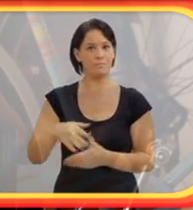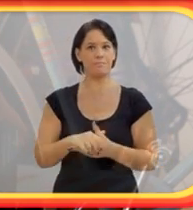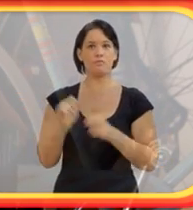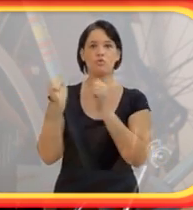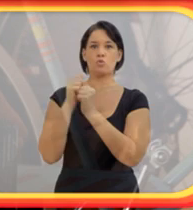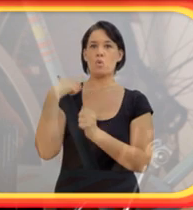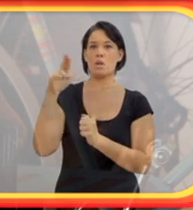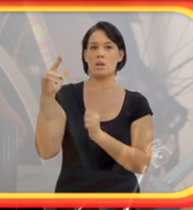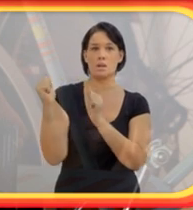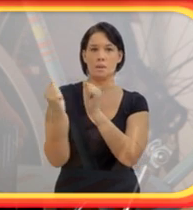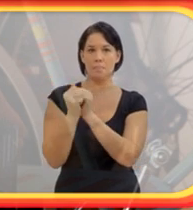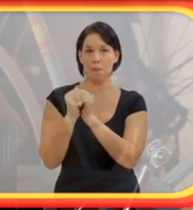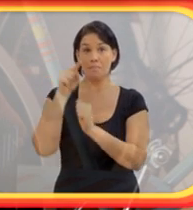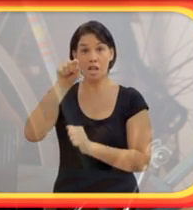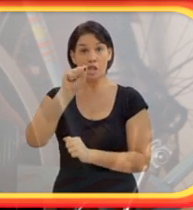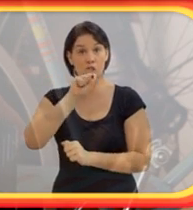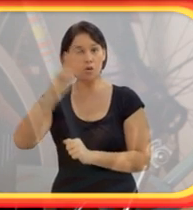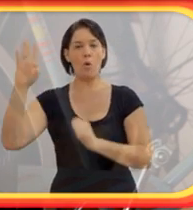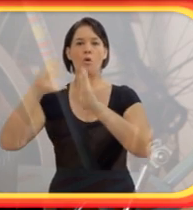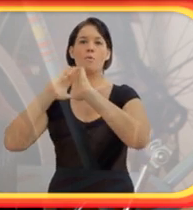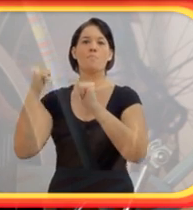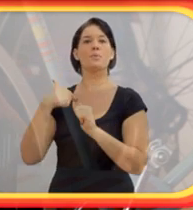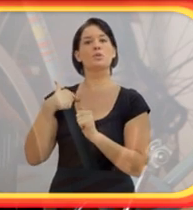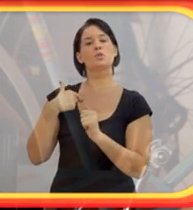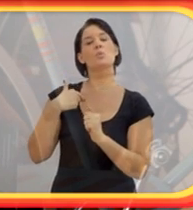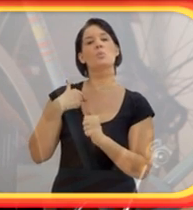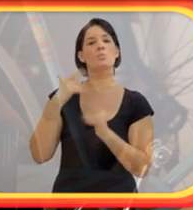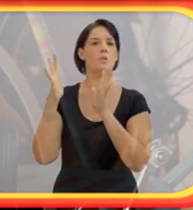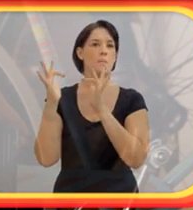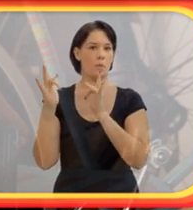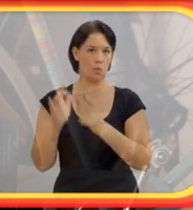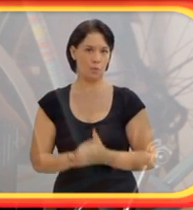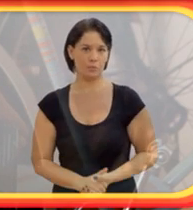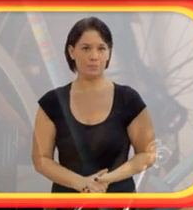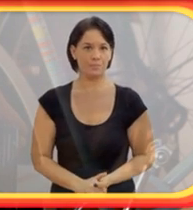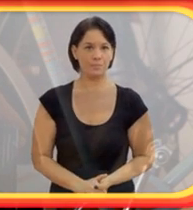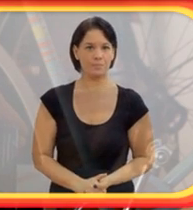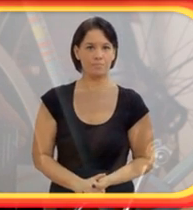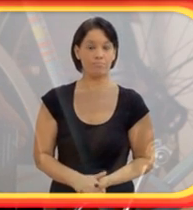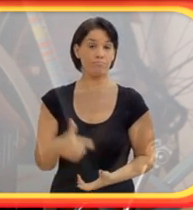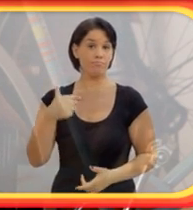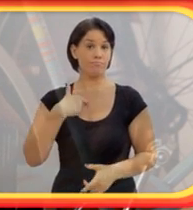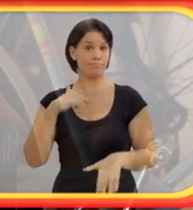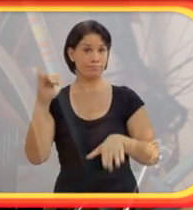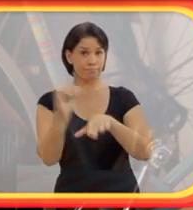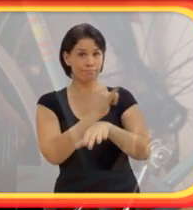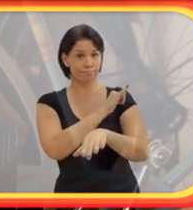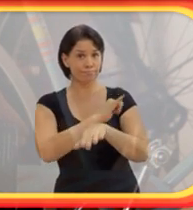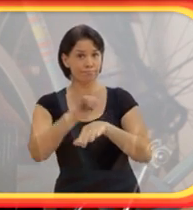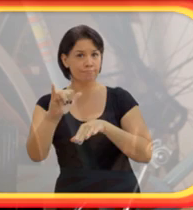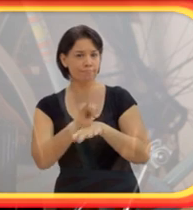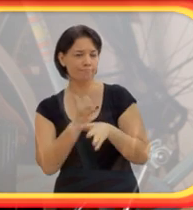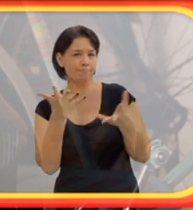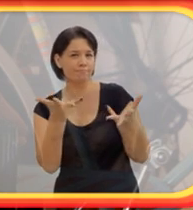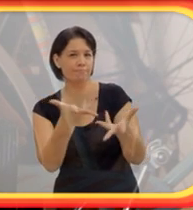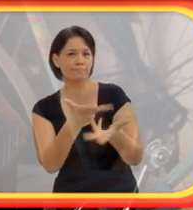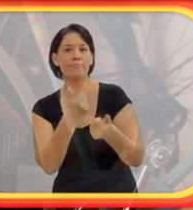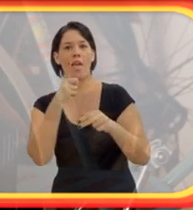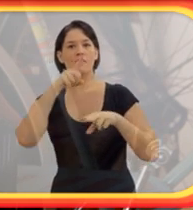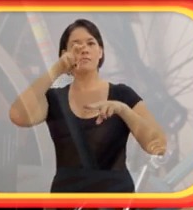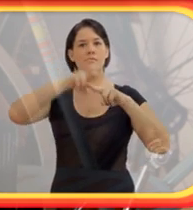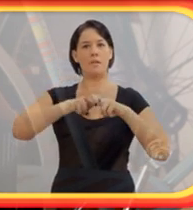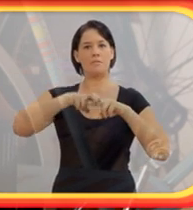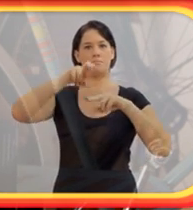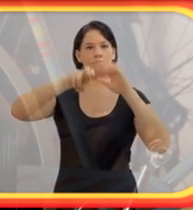ficasse de joelhos, e sobrava um espaço no assento da minha cadeira de rodas. Onde as pessoas ali, quando estavam cansadas, sentavam naquele